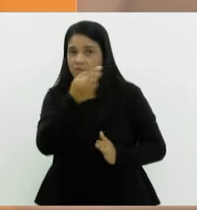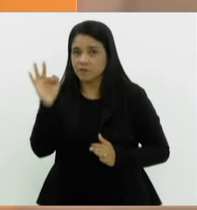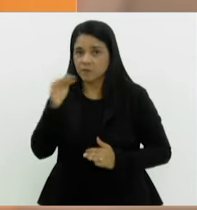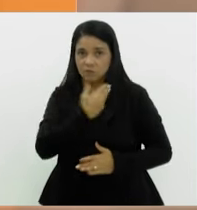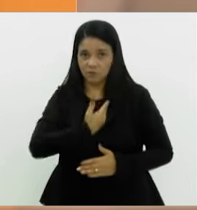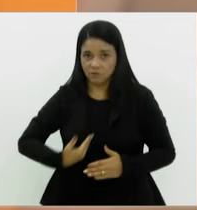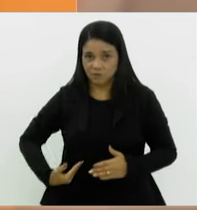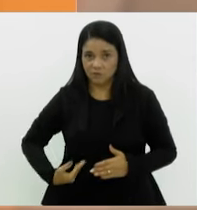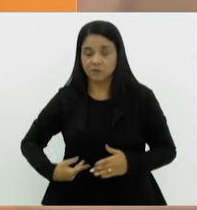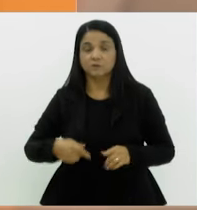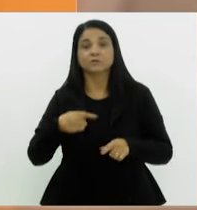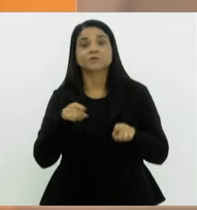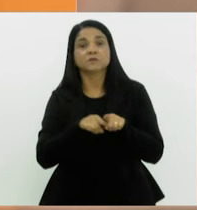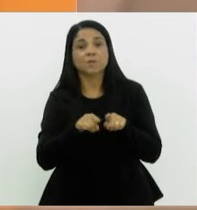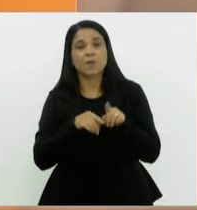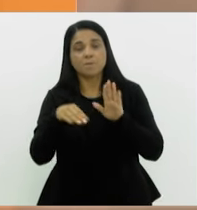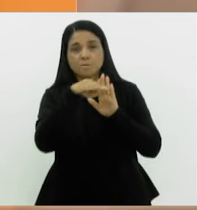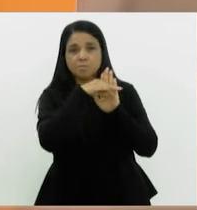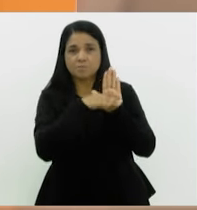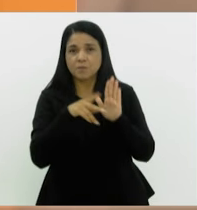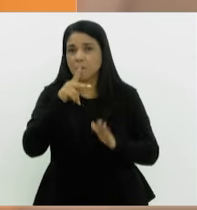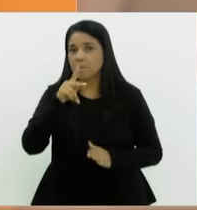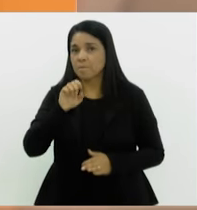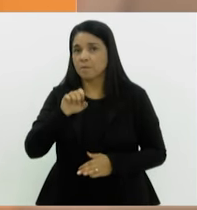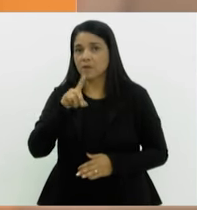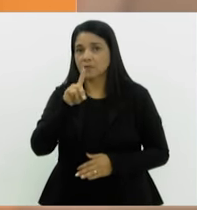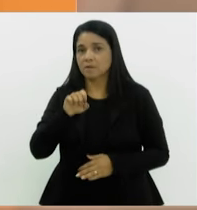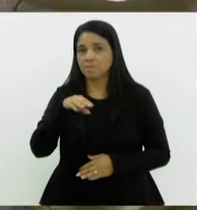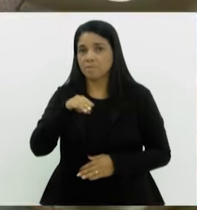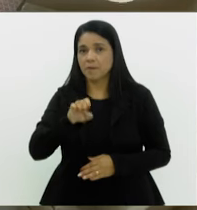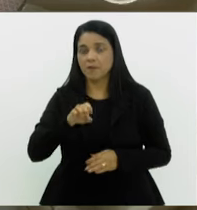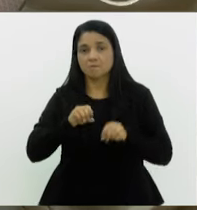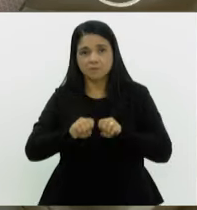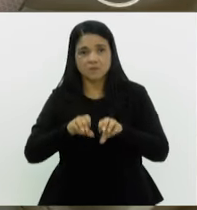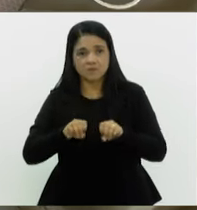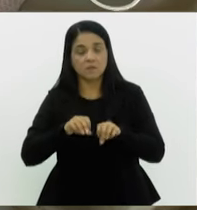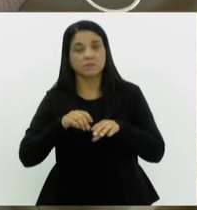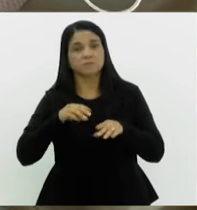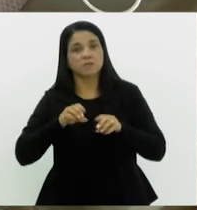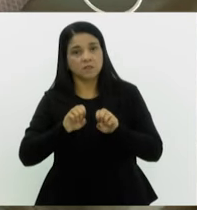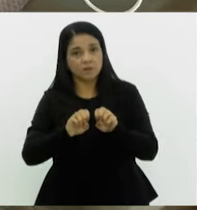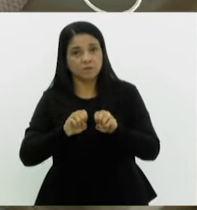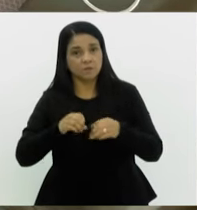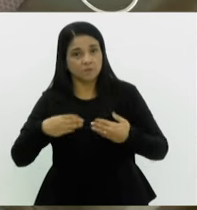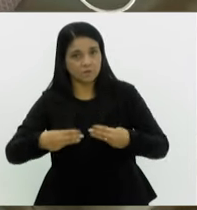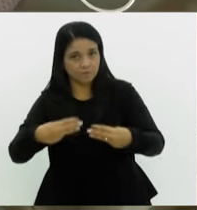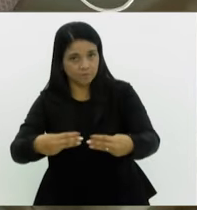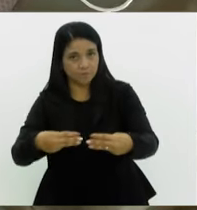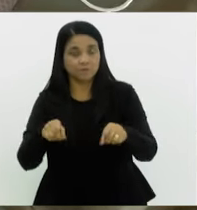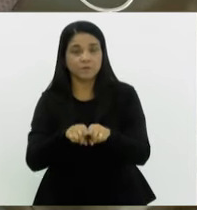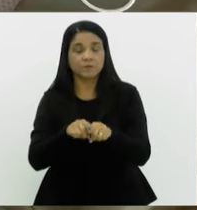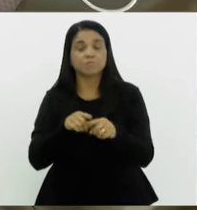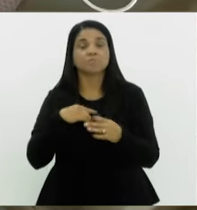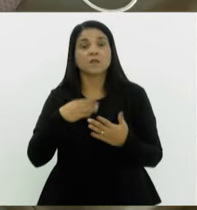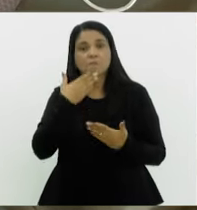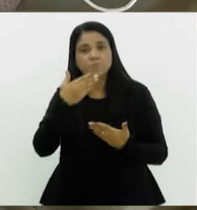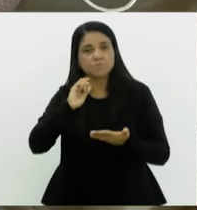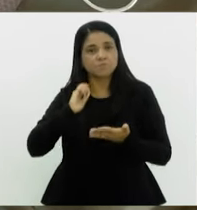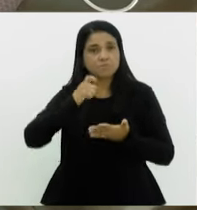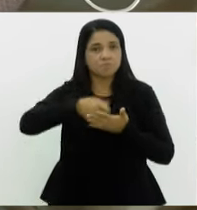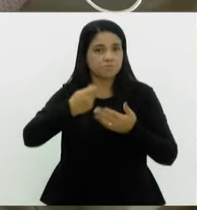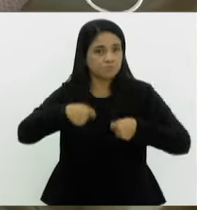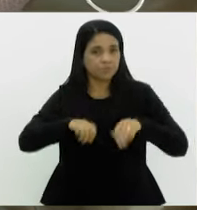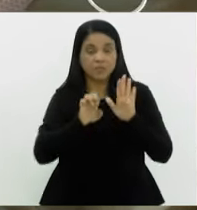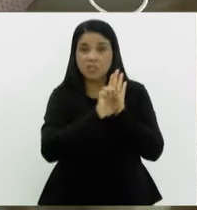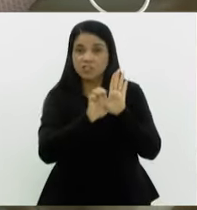Único, e participantes do programa Pé de Meia, do Ministério da Educação. As regras para solicitar isenção foram estabelecidas em edital,